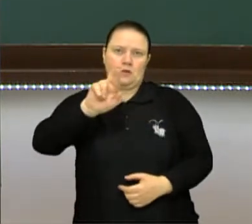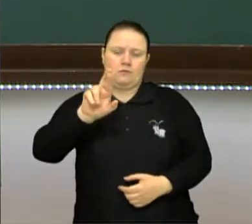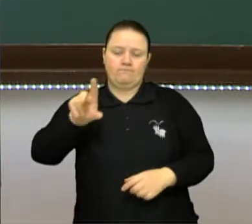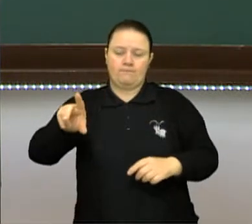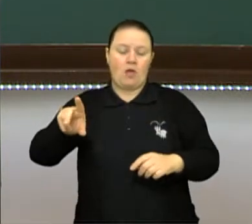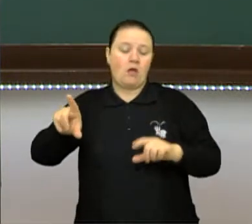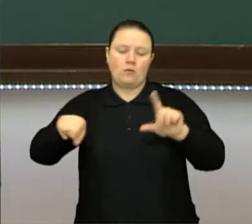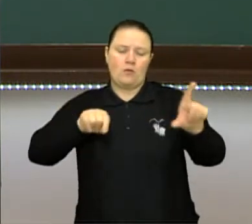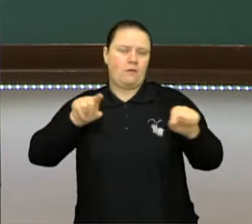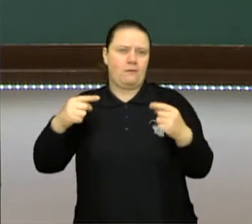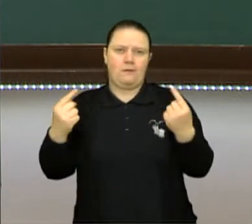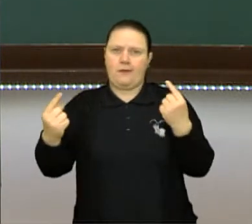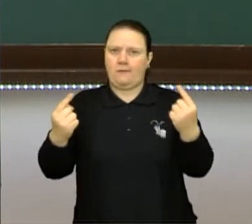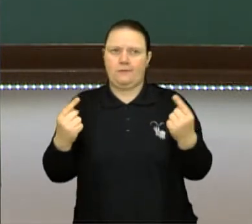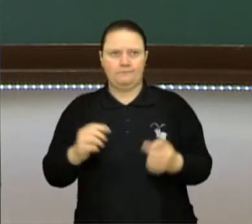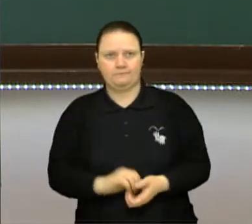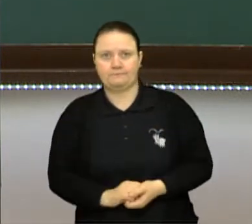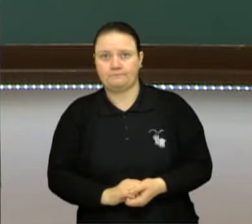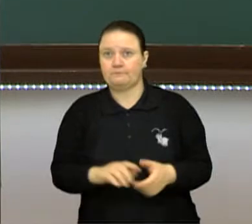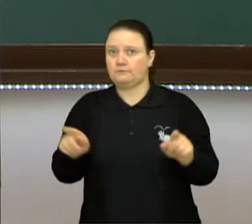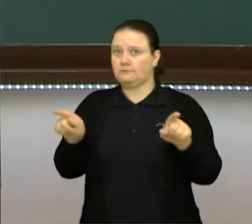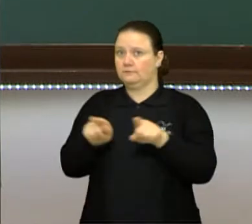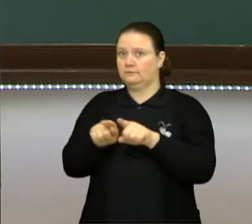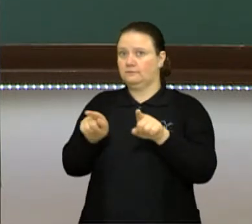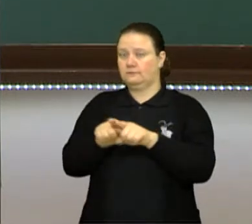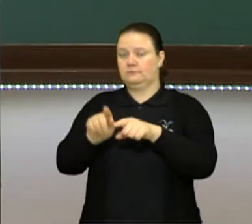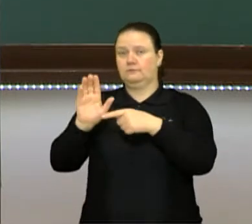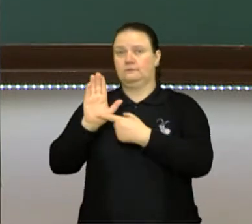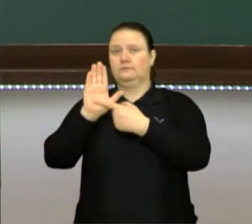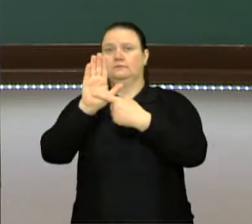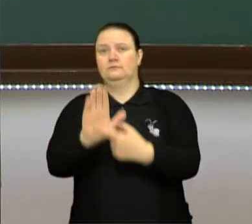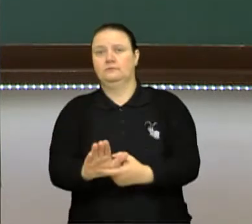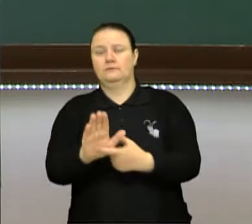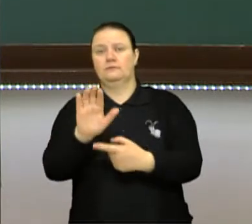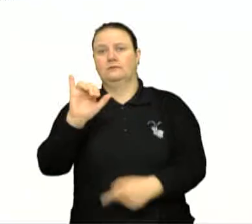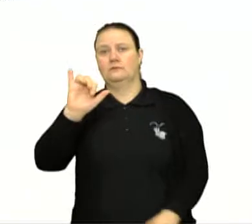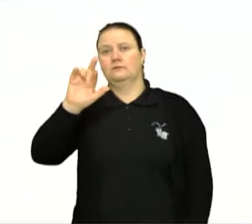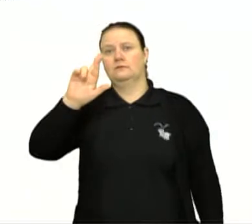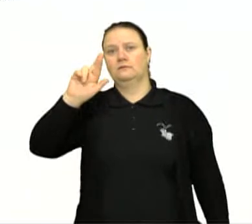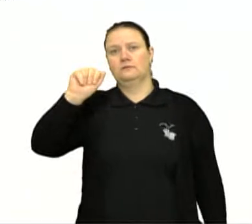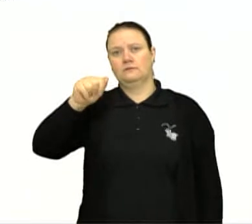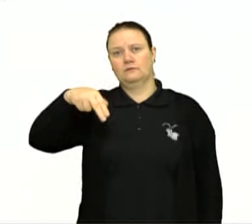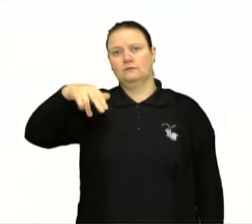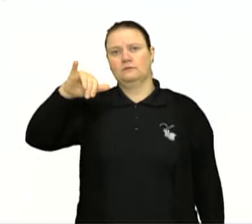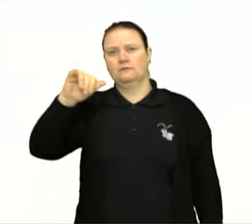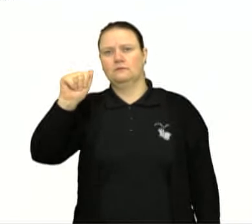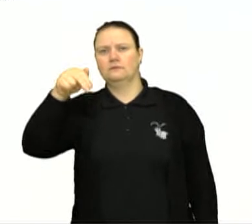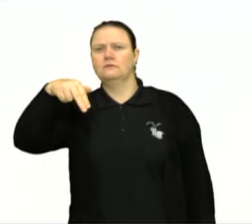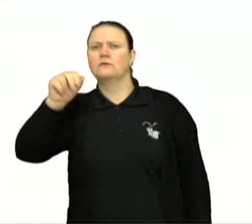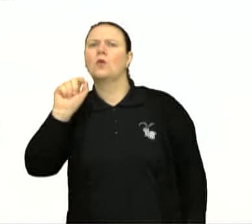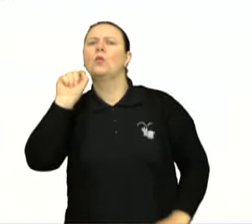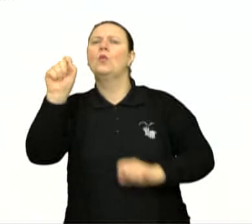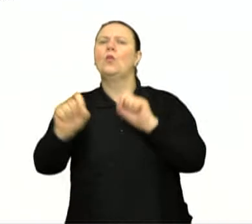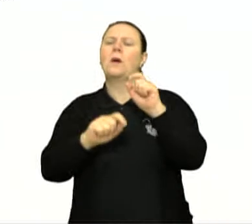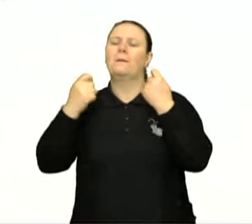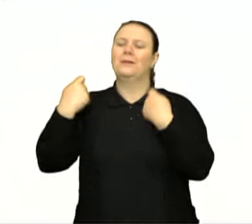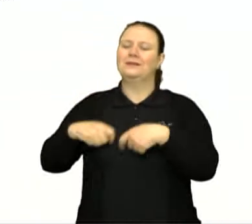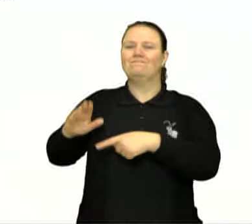destacada. Nisso, obviamente, a questão iraniana deve ser resgatada no sentido geopolítico